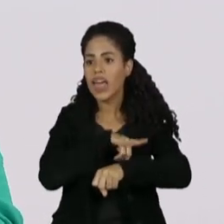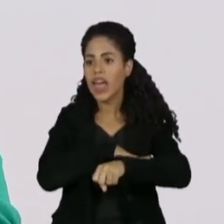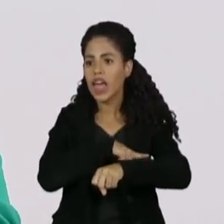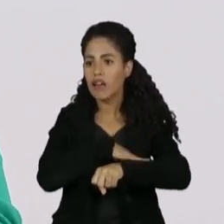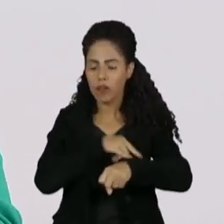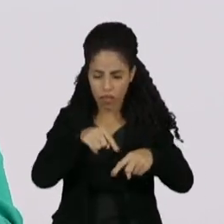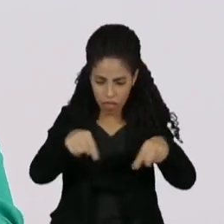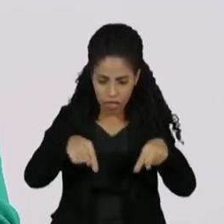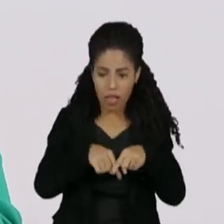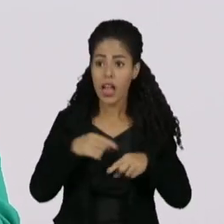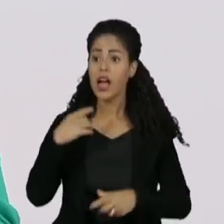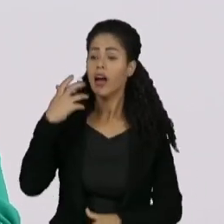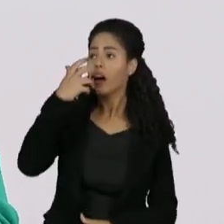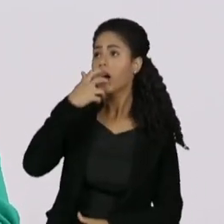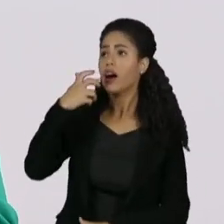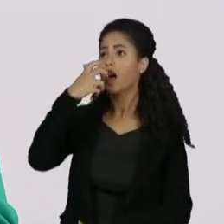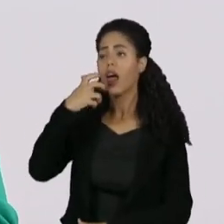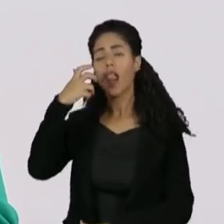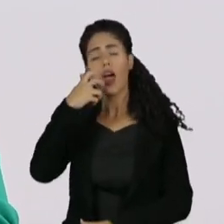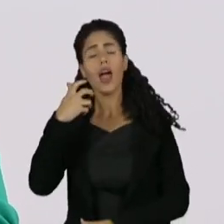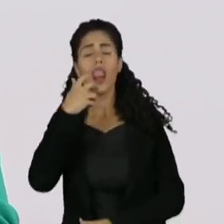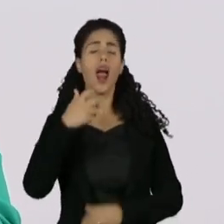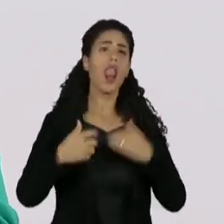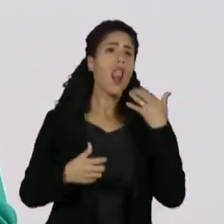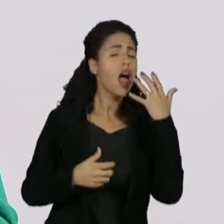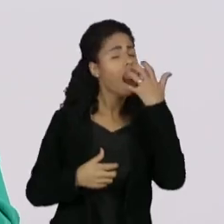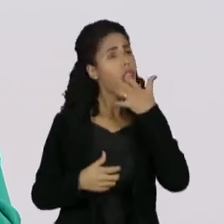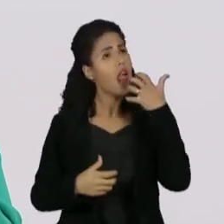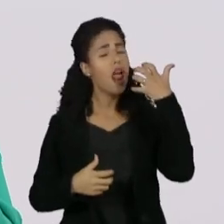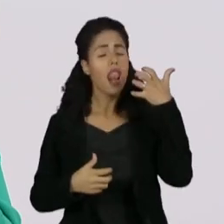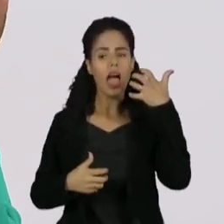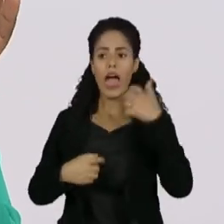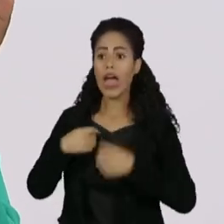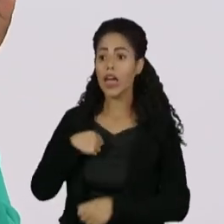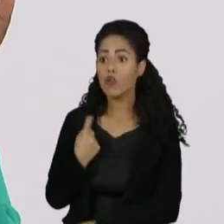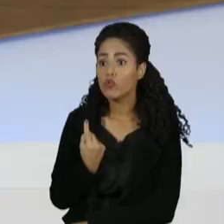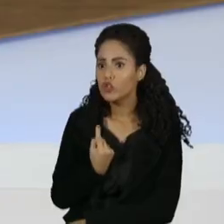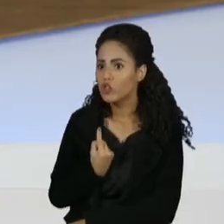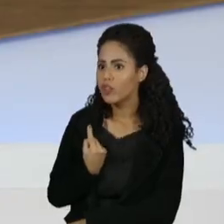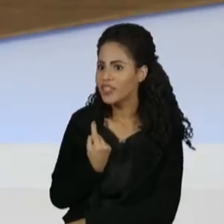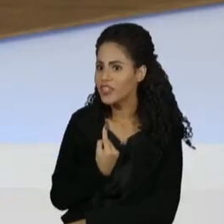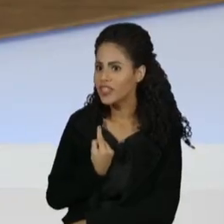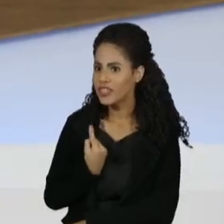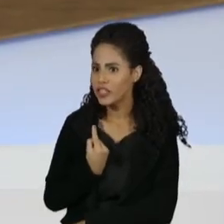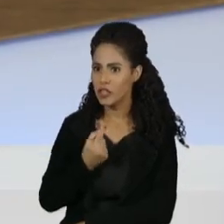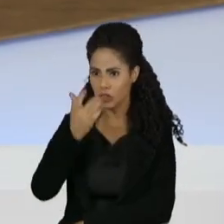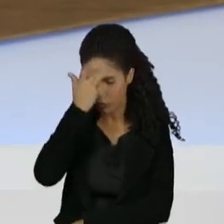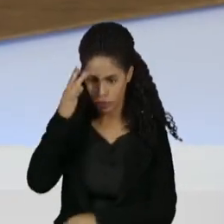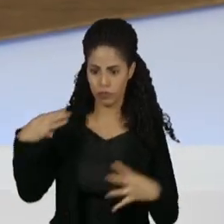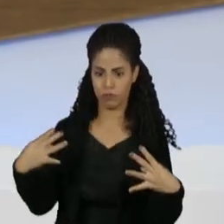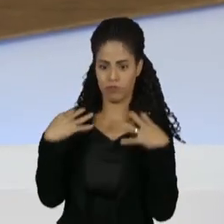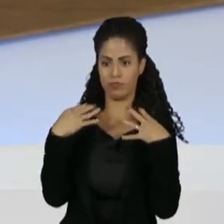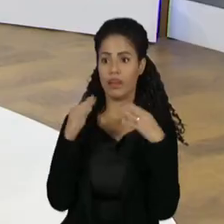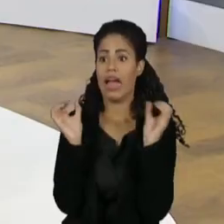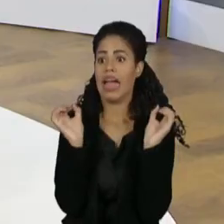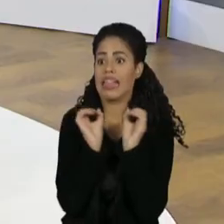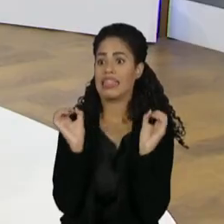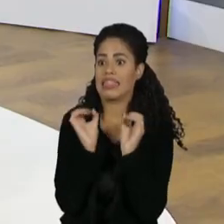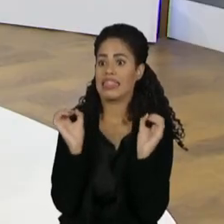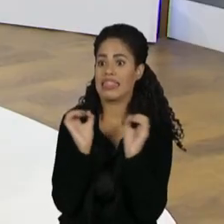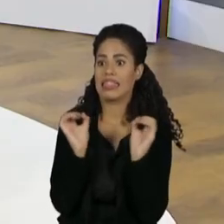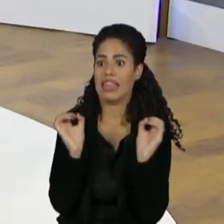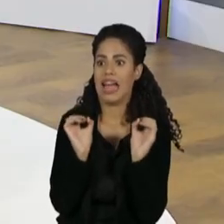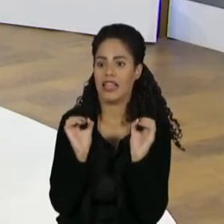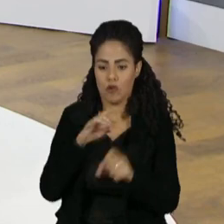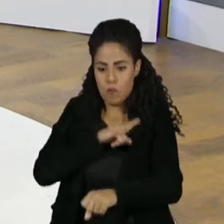para você cantar. Porque ali eu estava ali, primeiro que eu estava sozinha, não tinha plateia. Então eu era a minha plateia no mesmo